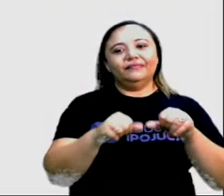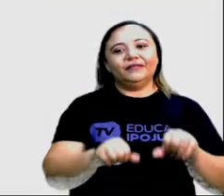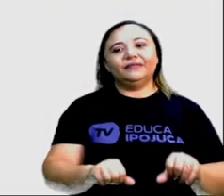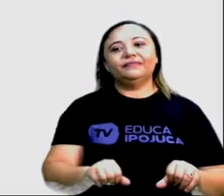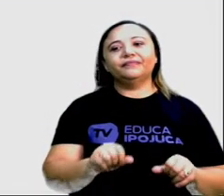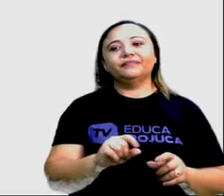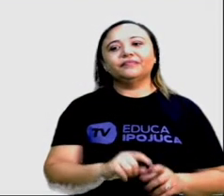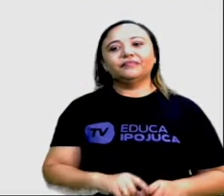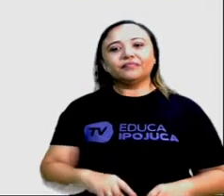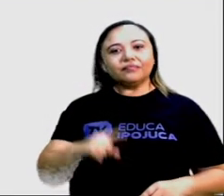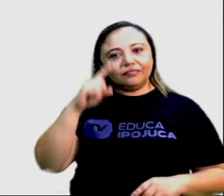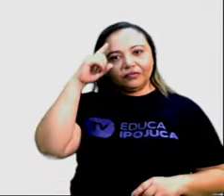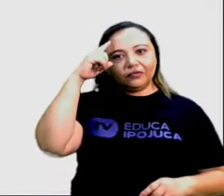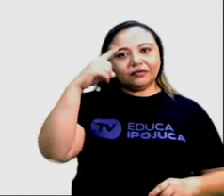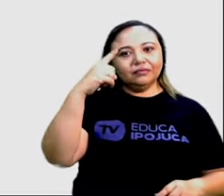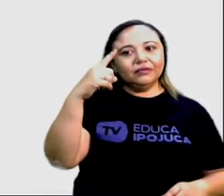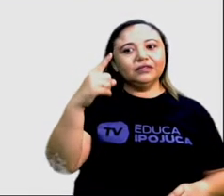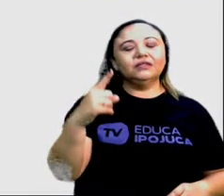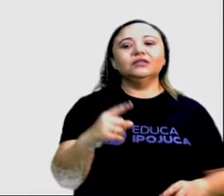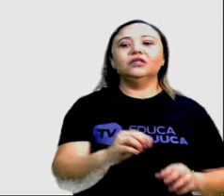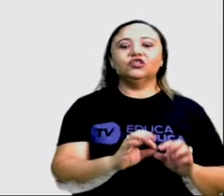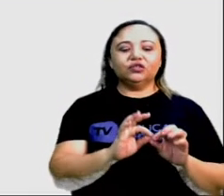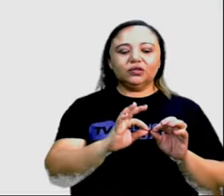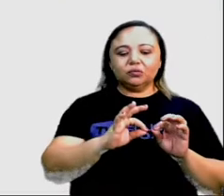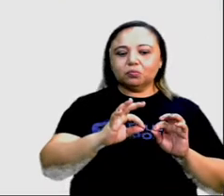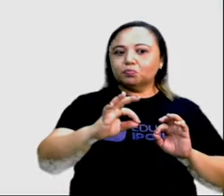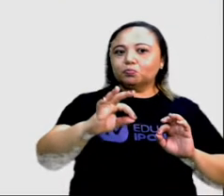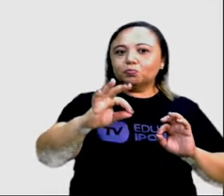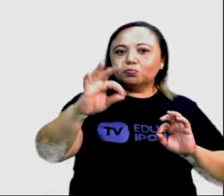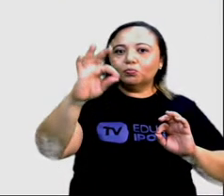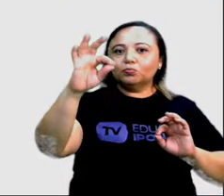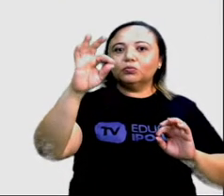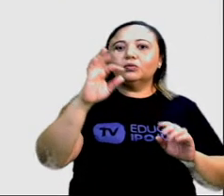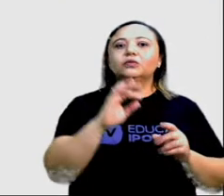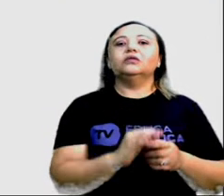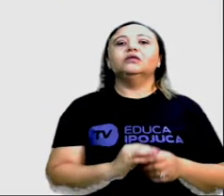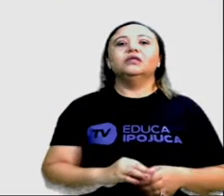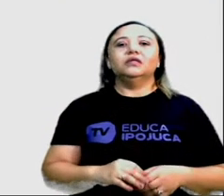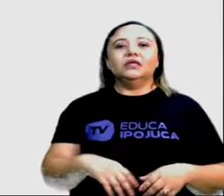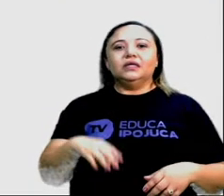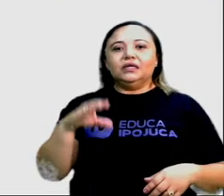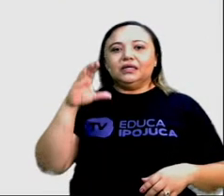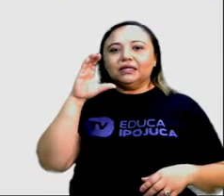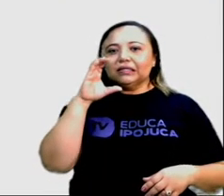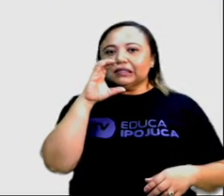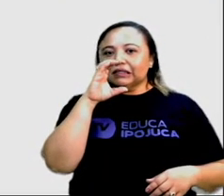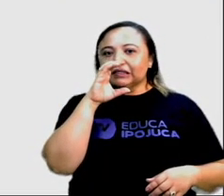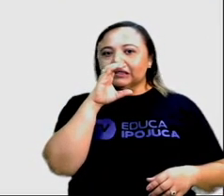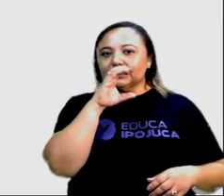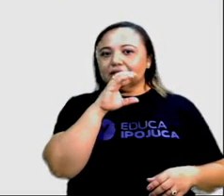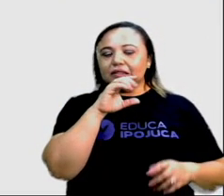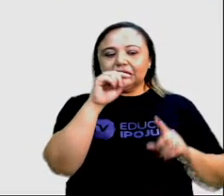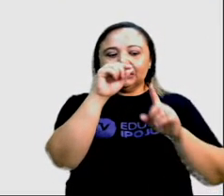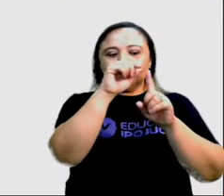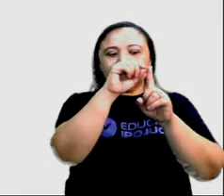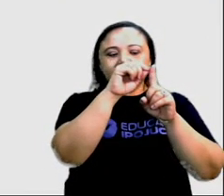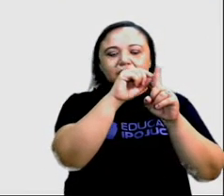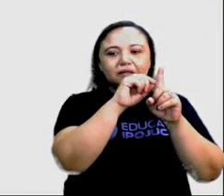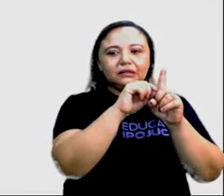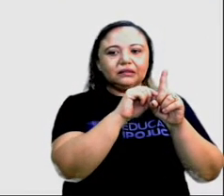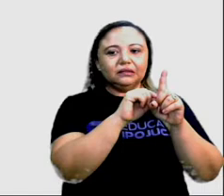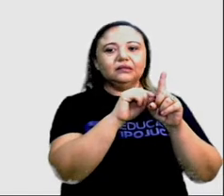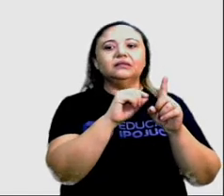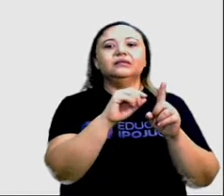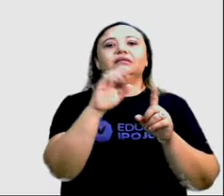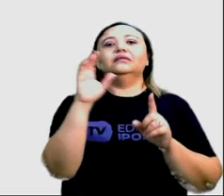poucos os dias vão se tornando mais longos e as temperaturas amenas, indicando a chegada